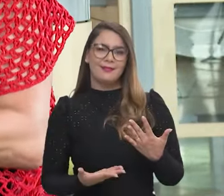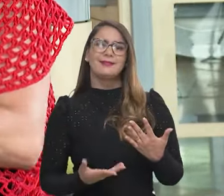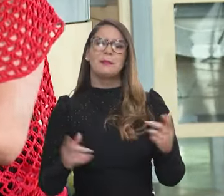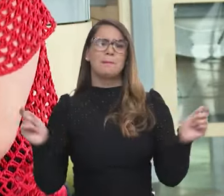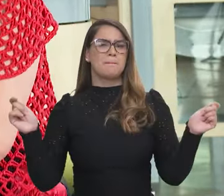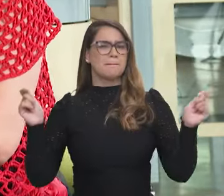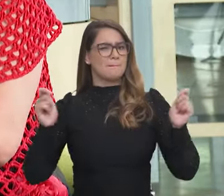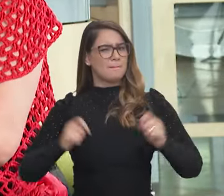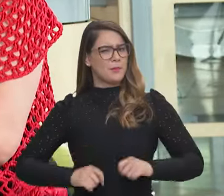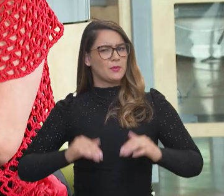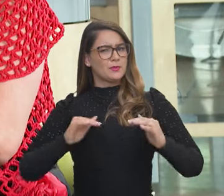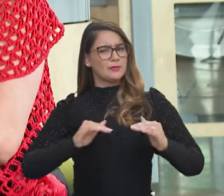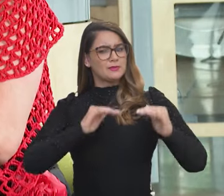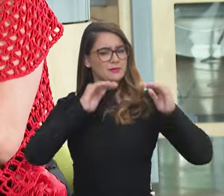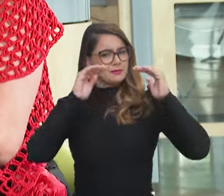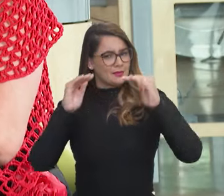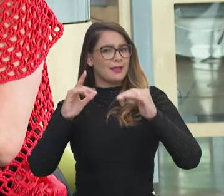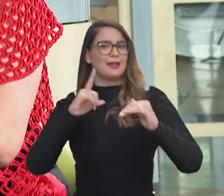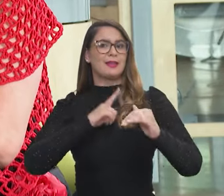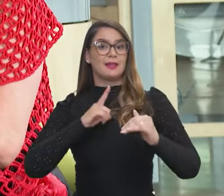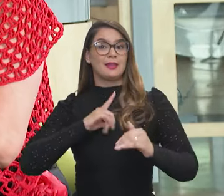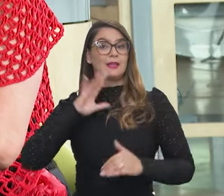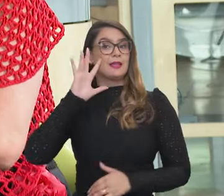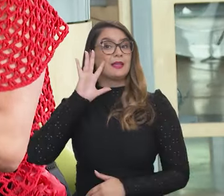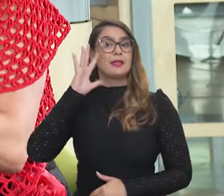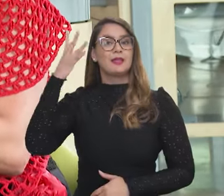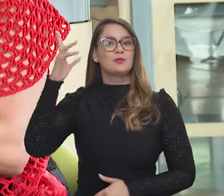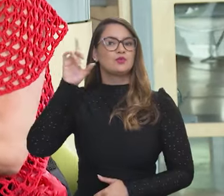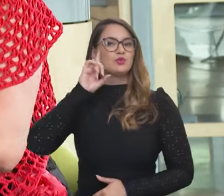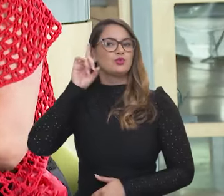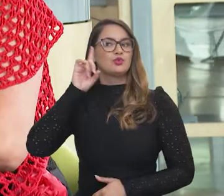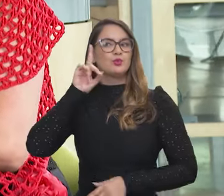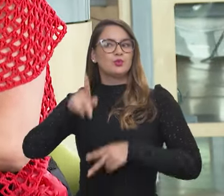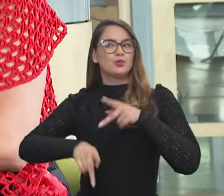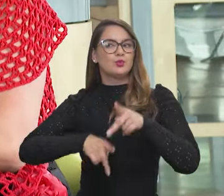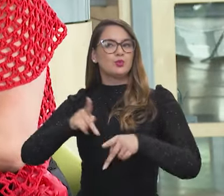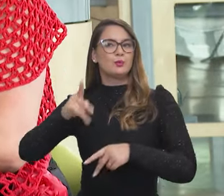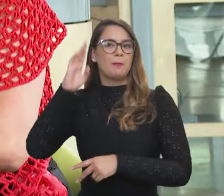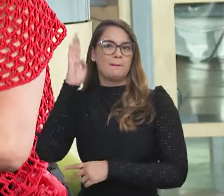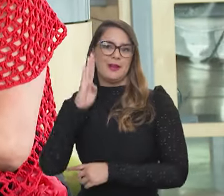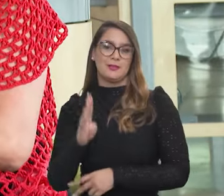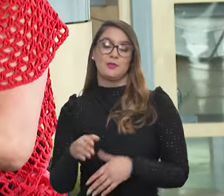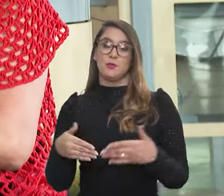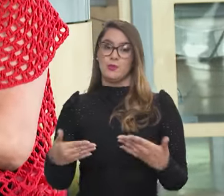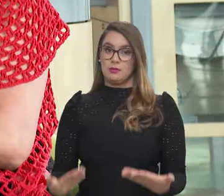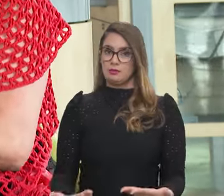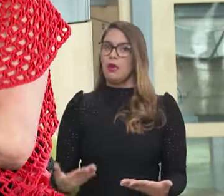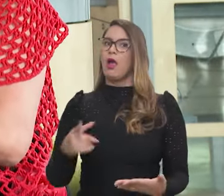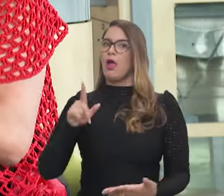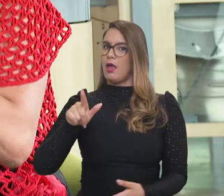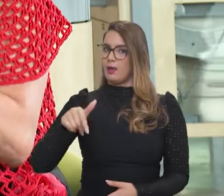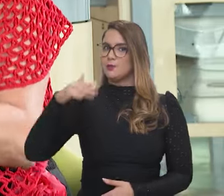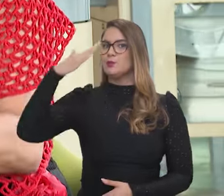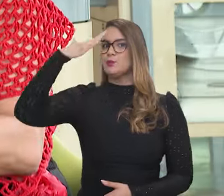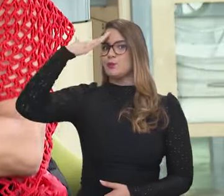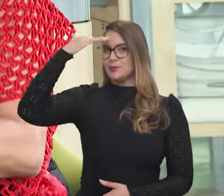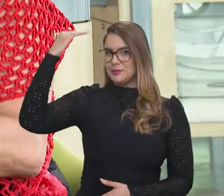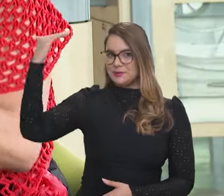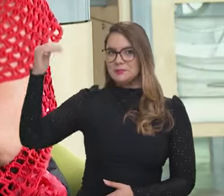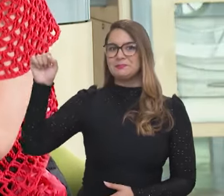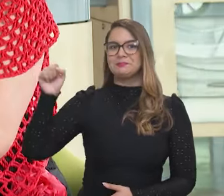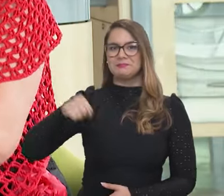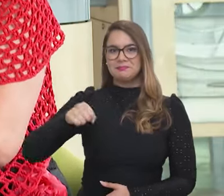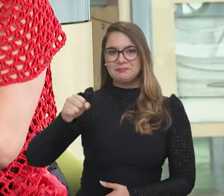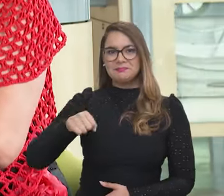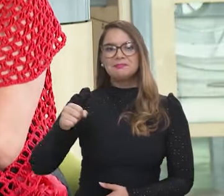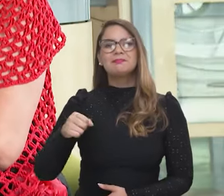potencialidade muito grande de soluções para o dia a dia do povo brasileiro. Então, foi um verdadeiro sucesso, né?